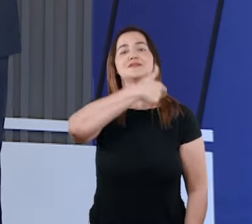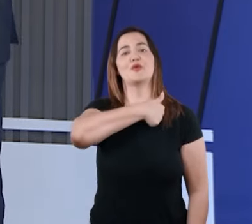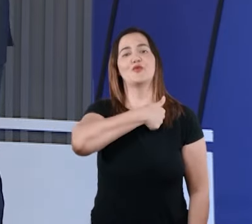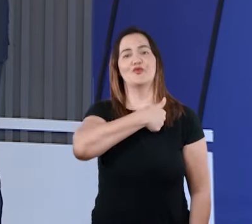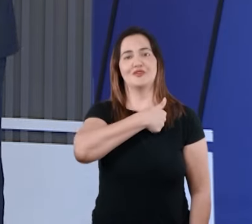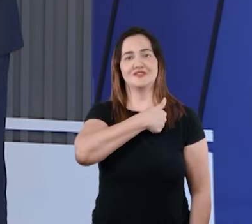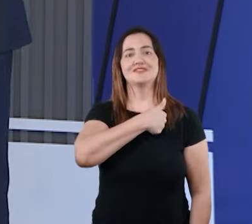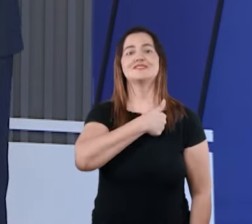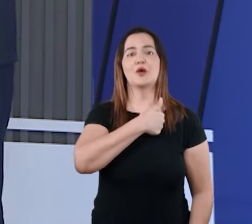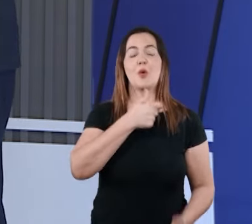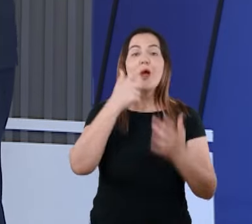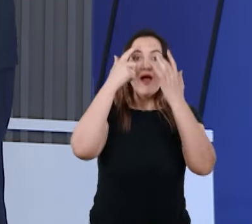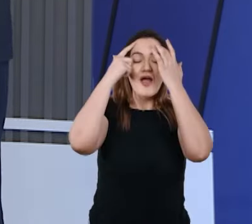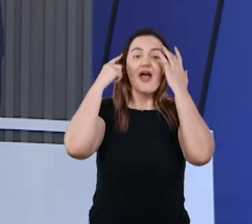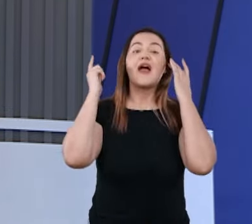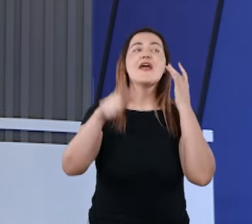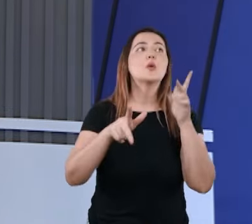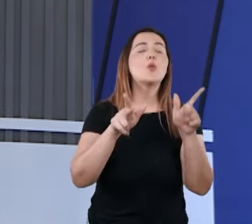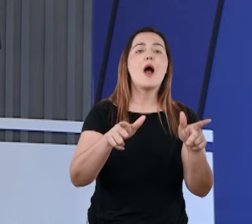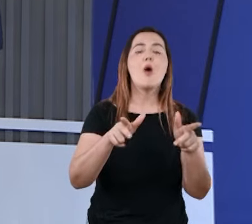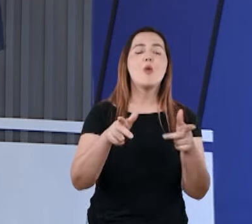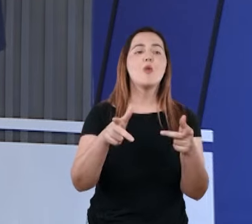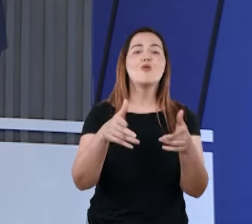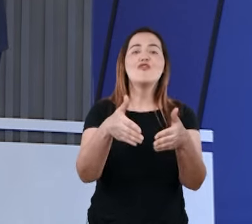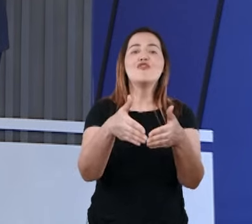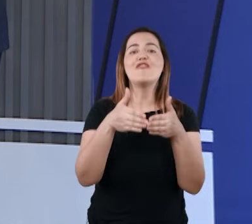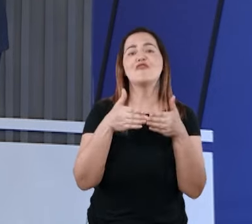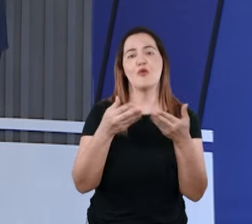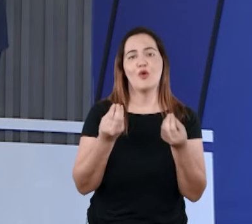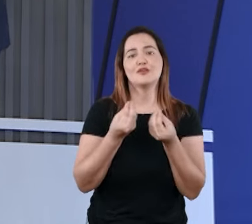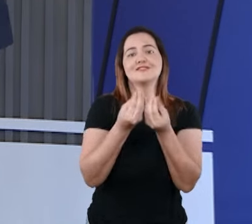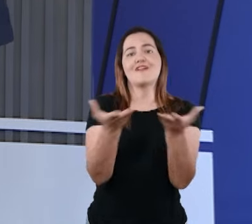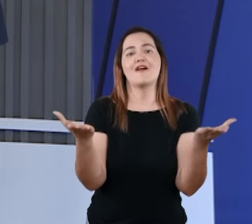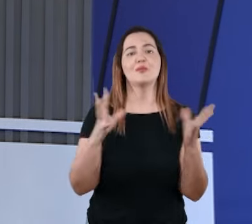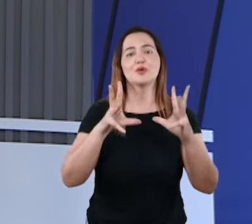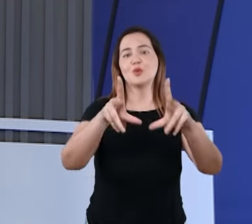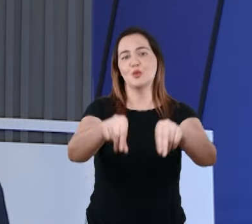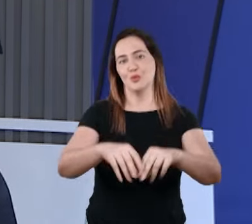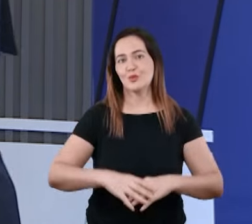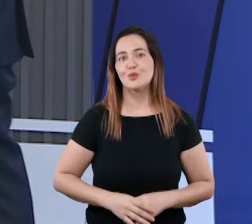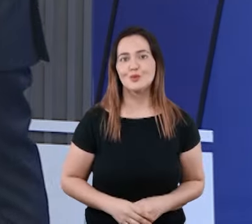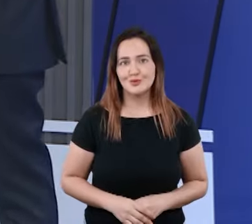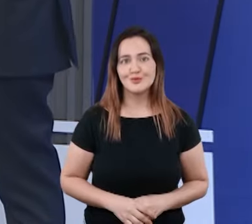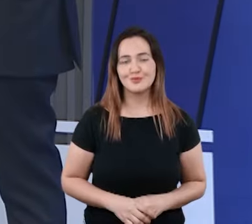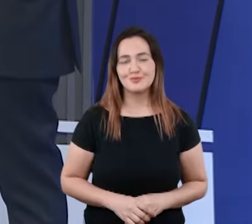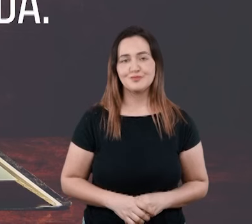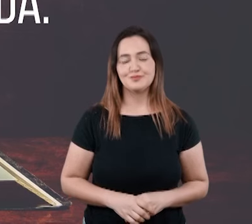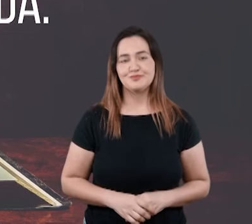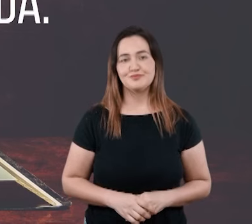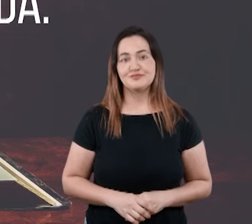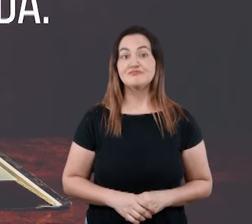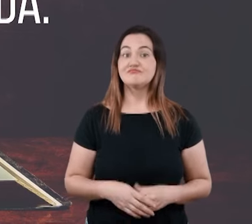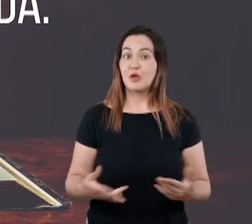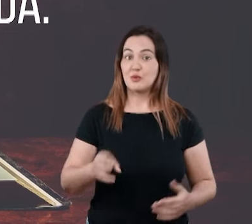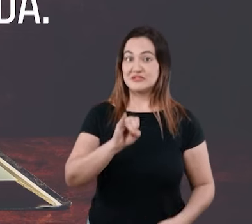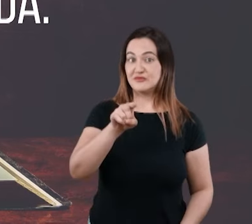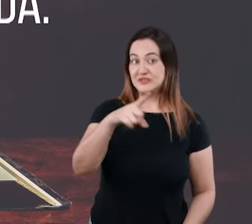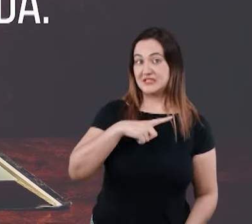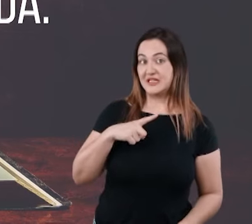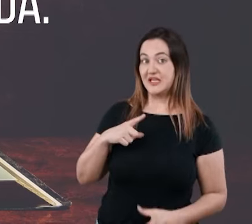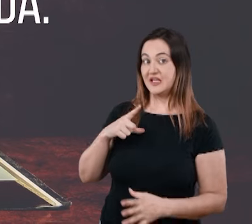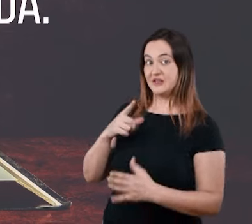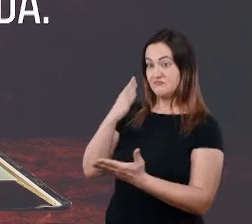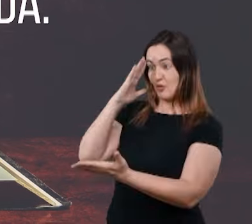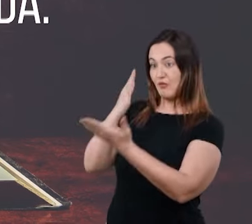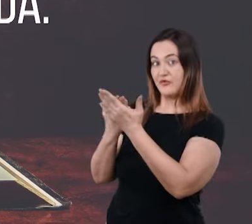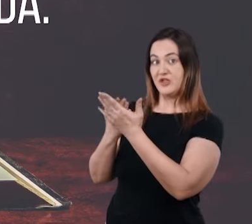objeto da graça de Deus. Um favor imerecido que Ele faz para cada ser humano. E diz a Bíblia, quem tem o